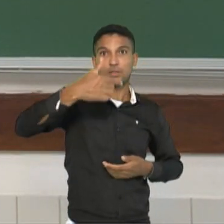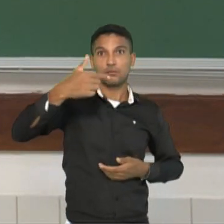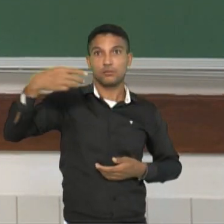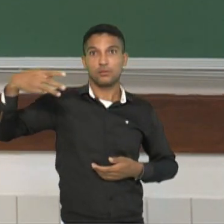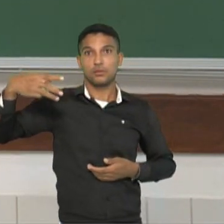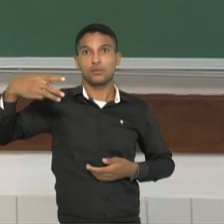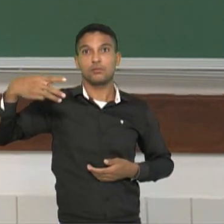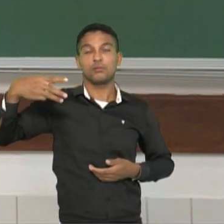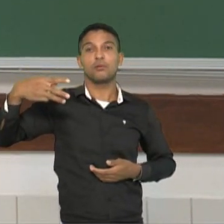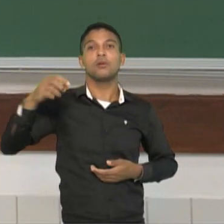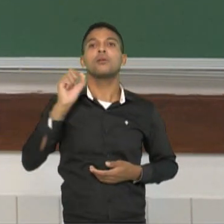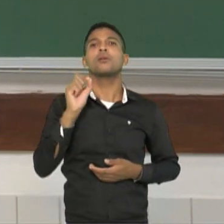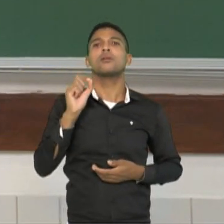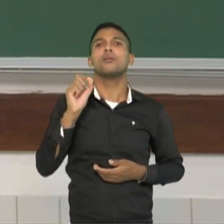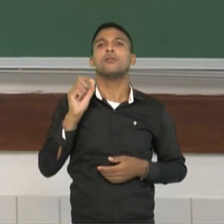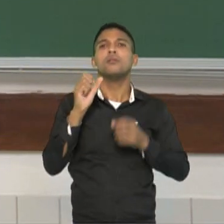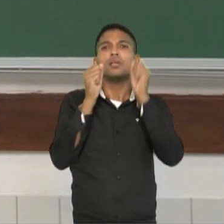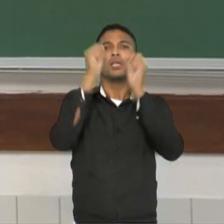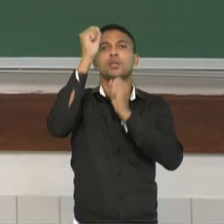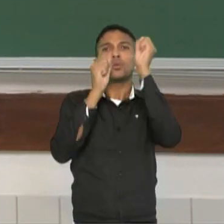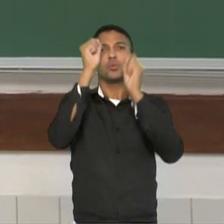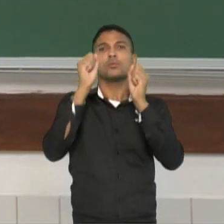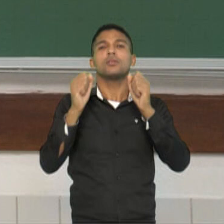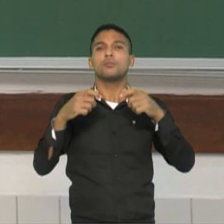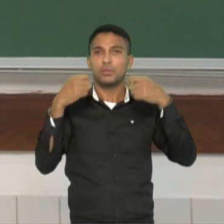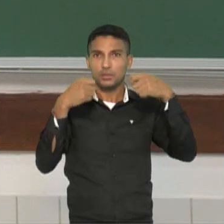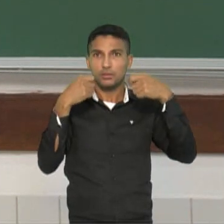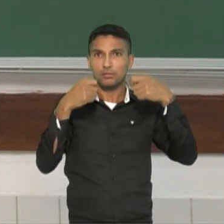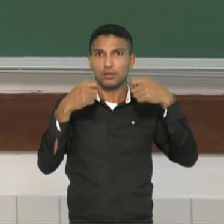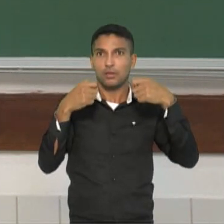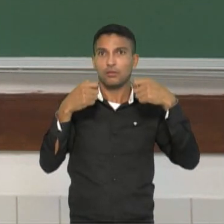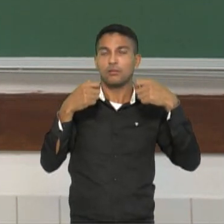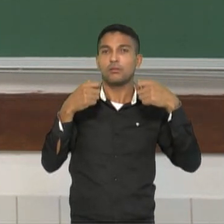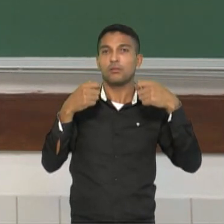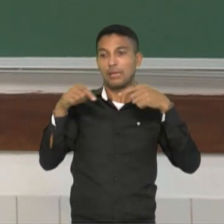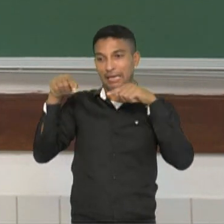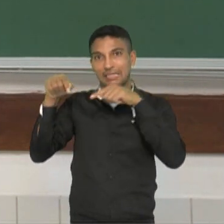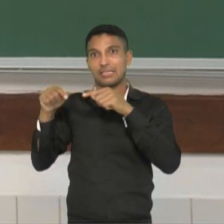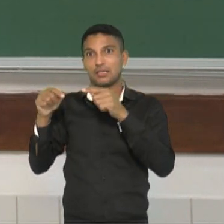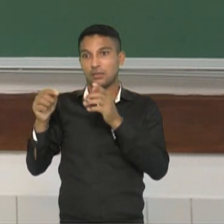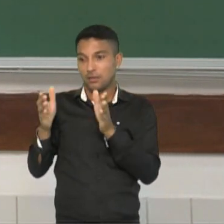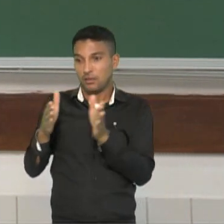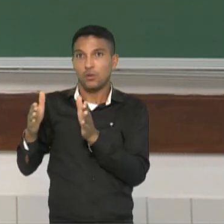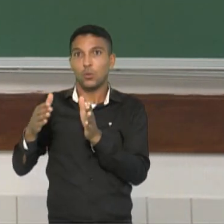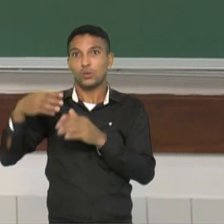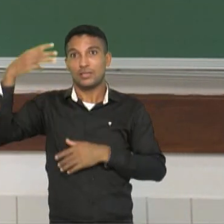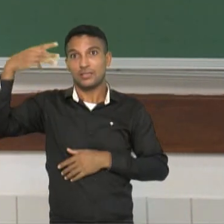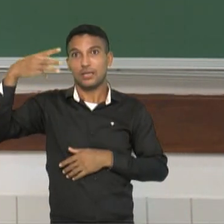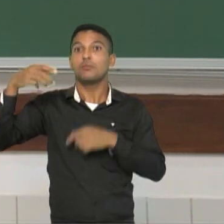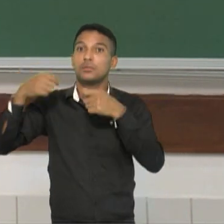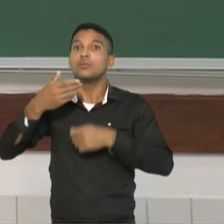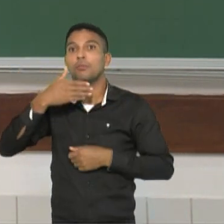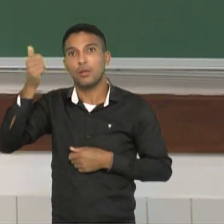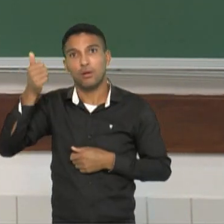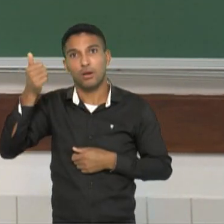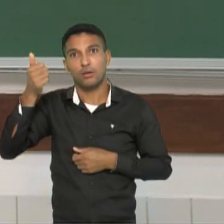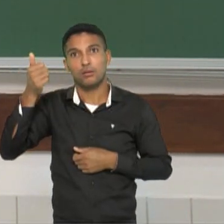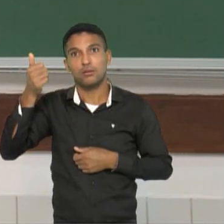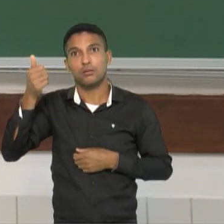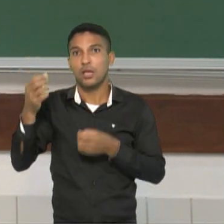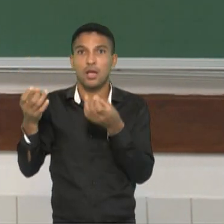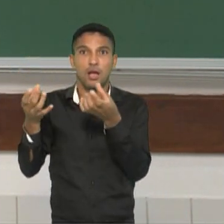ele seja melhorado. E em muitos países, e é o caso do Brasil, esse setor terciário não se